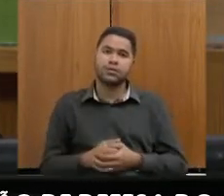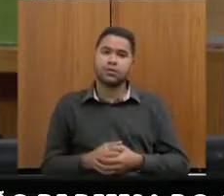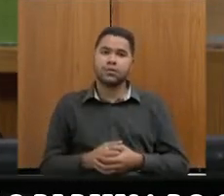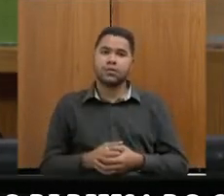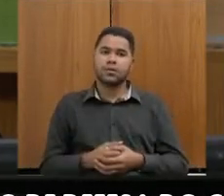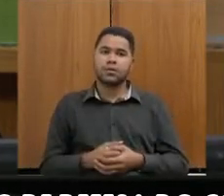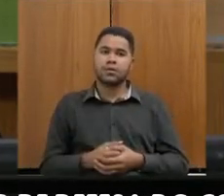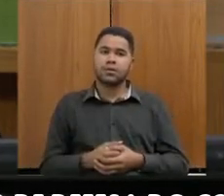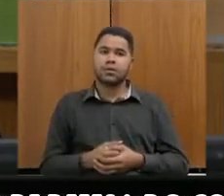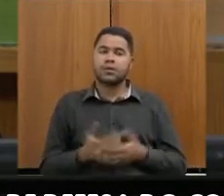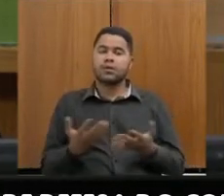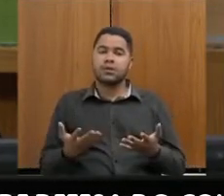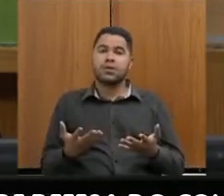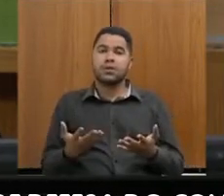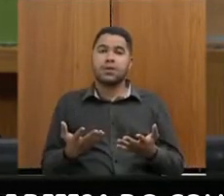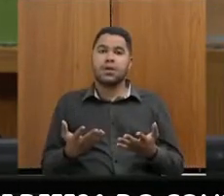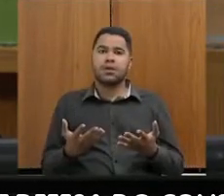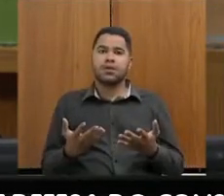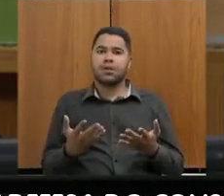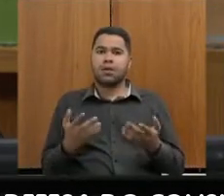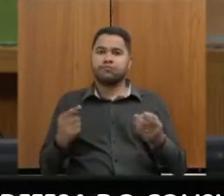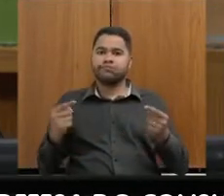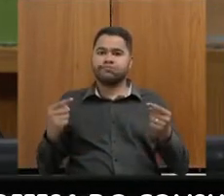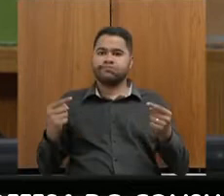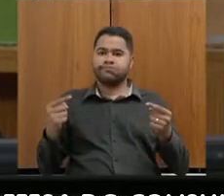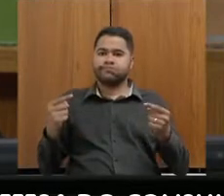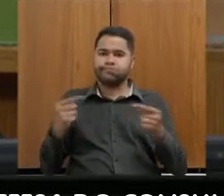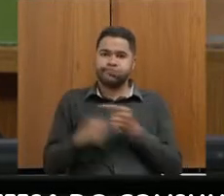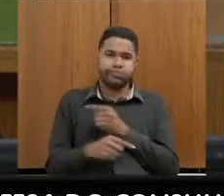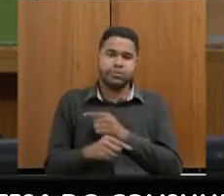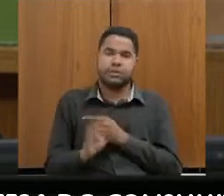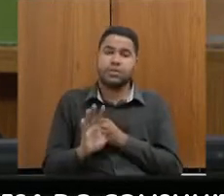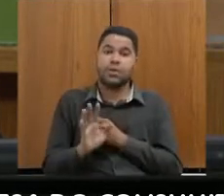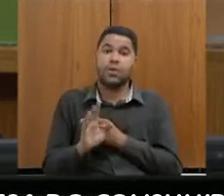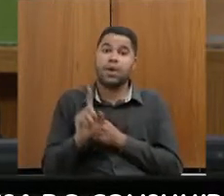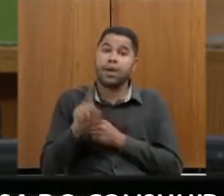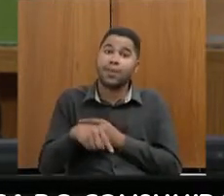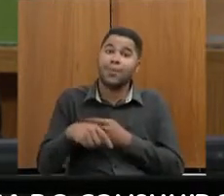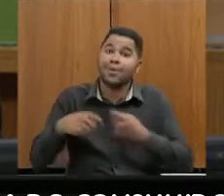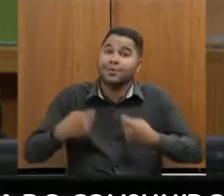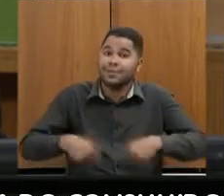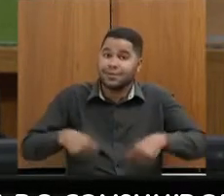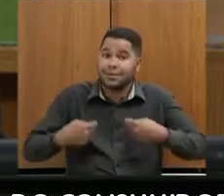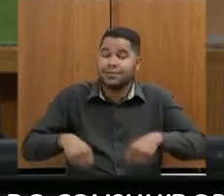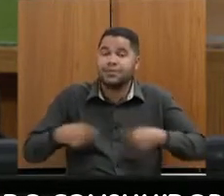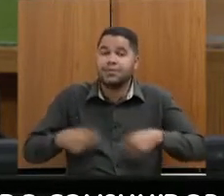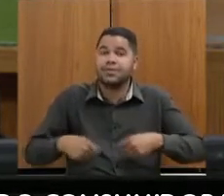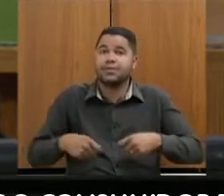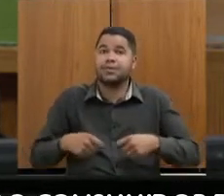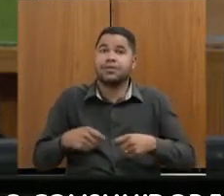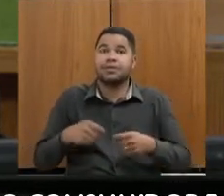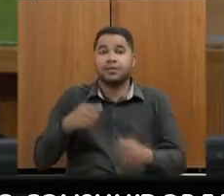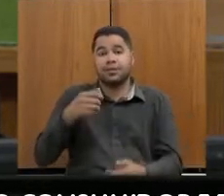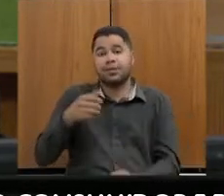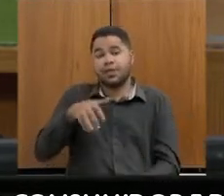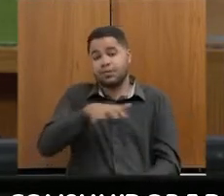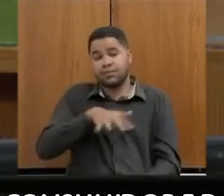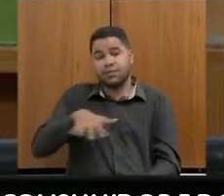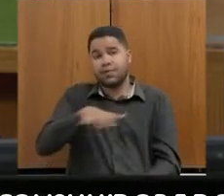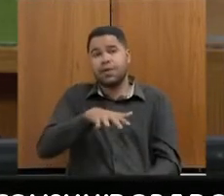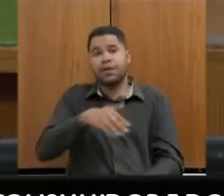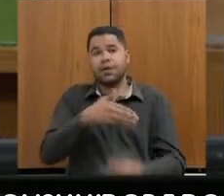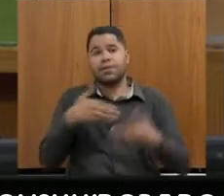isso aí não quer colocar em detrimento. Na realidade, a gente está colocando como uma necessidade da fazenda e entendo como